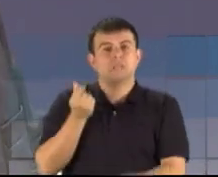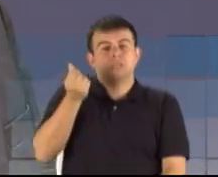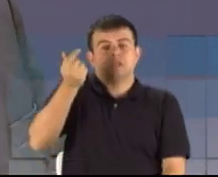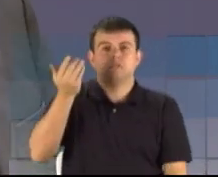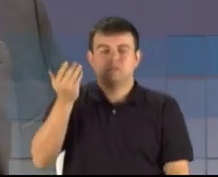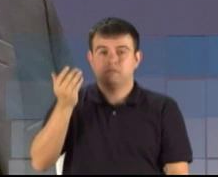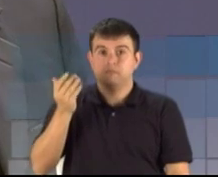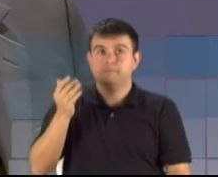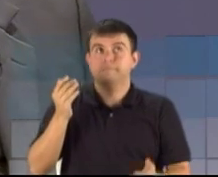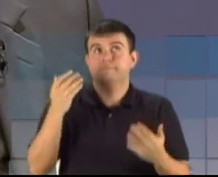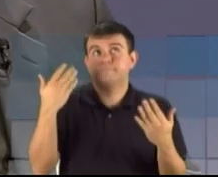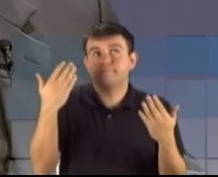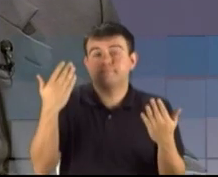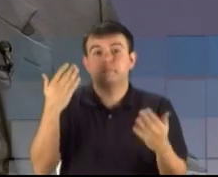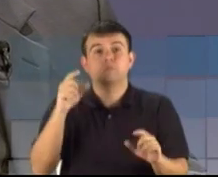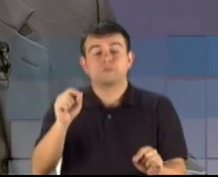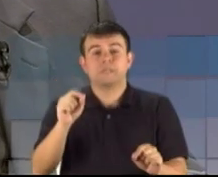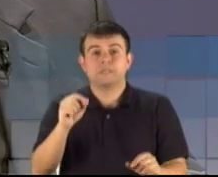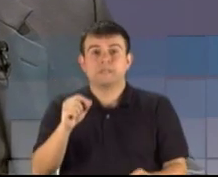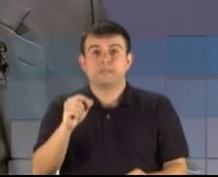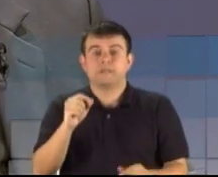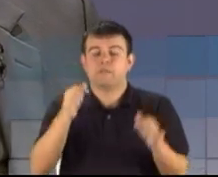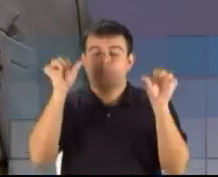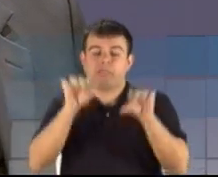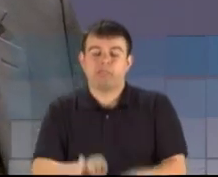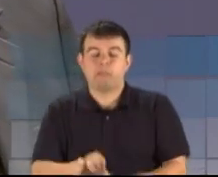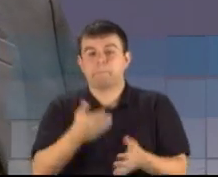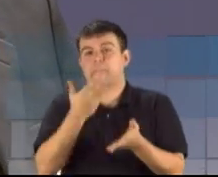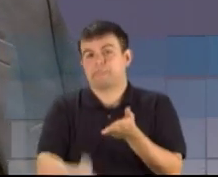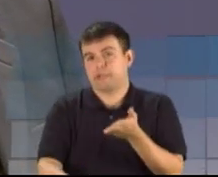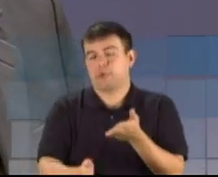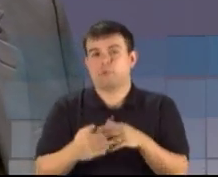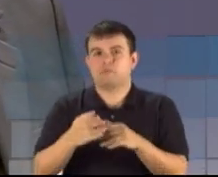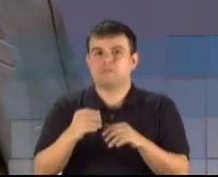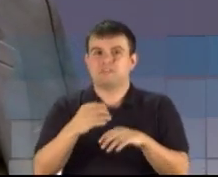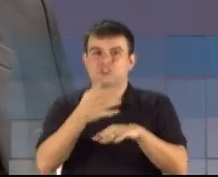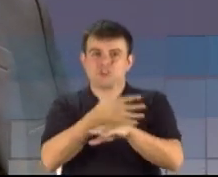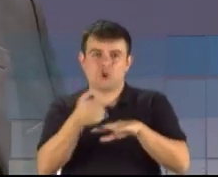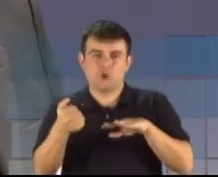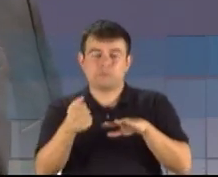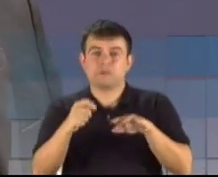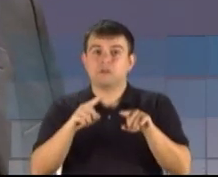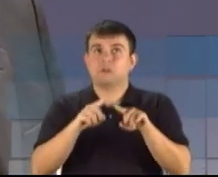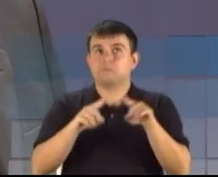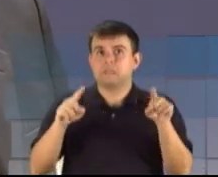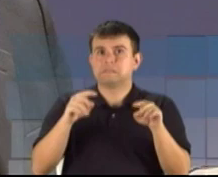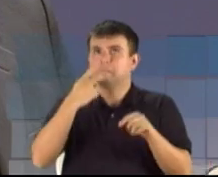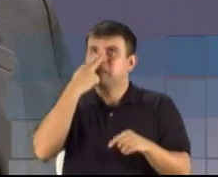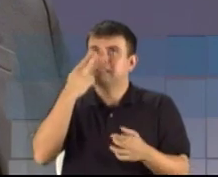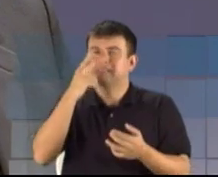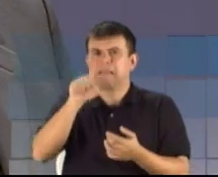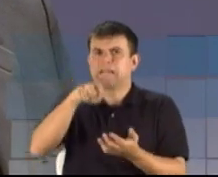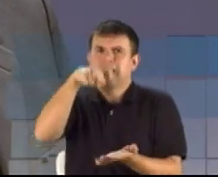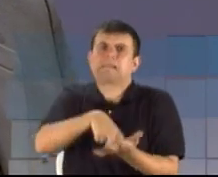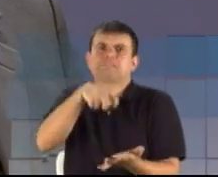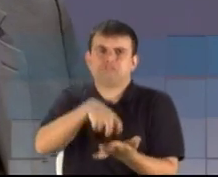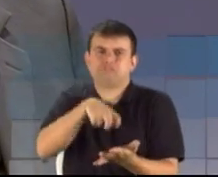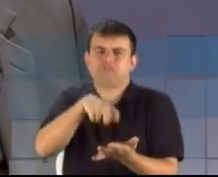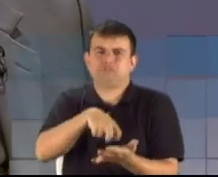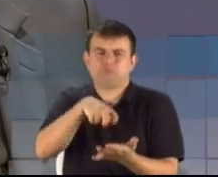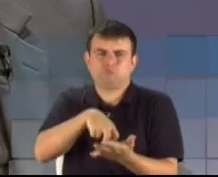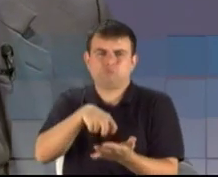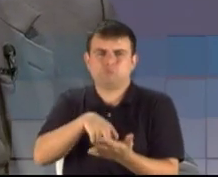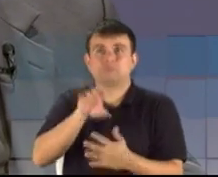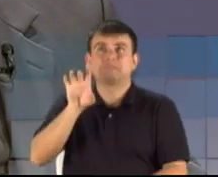um fiasco. Não porque eu seja contra a seleção brasileira, mas porque, acho que foi um castigo de Deus para mostrar que, além